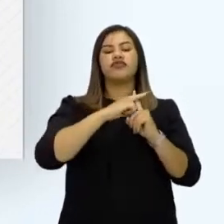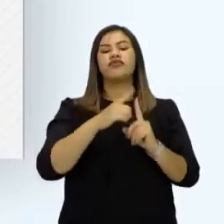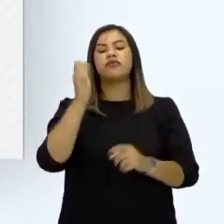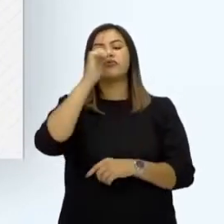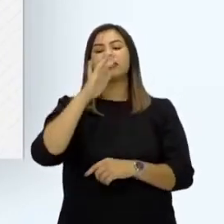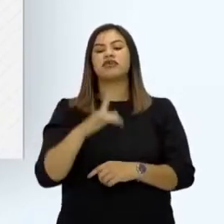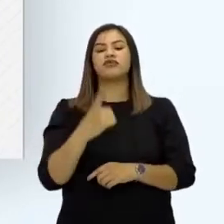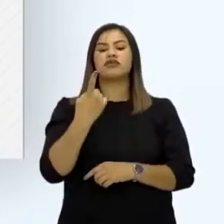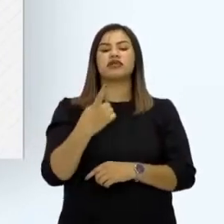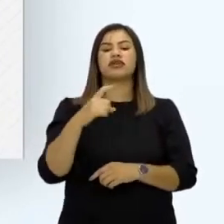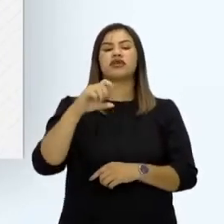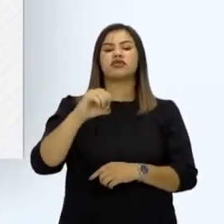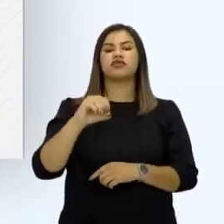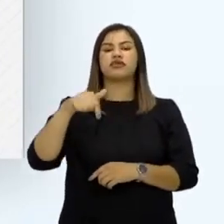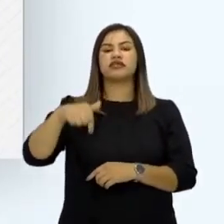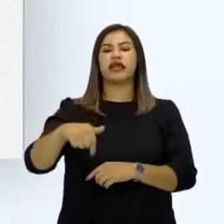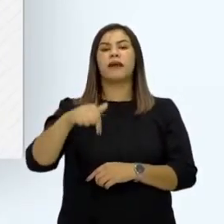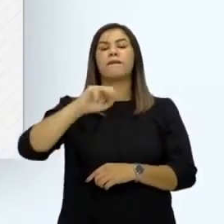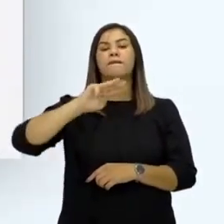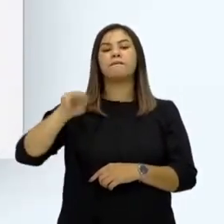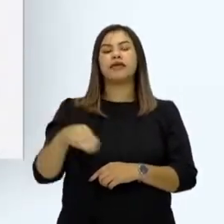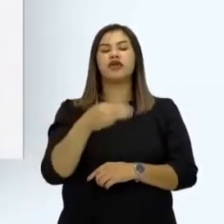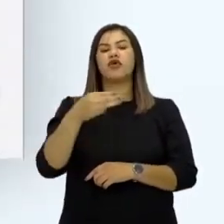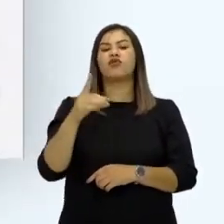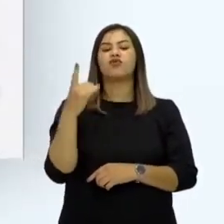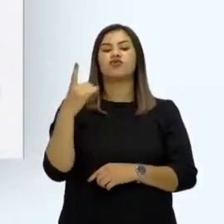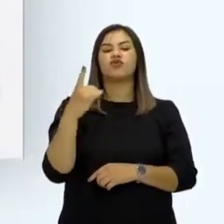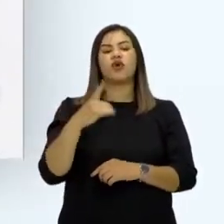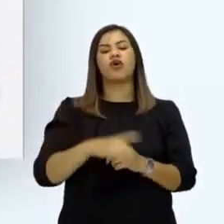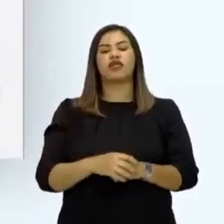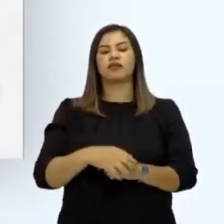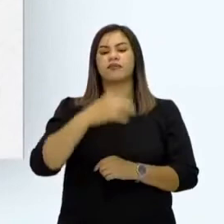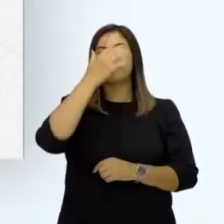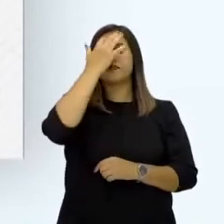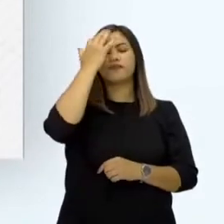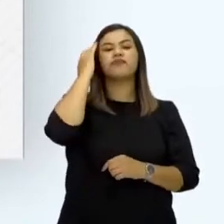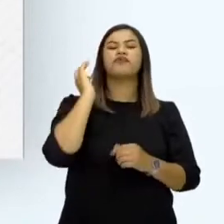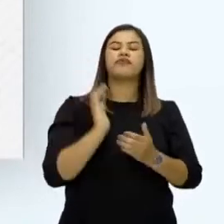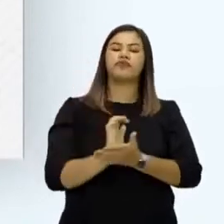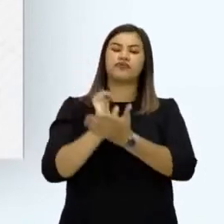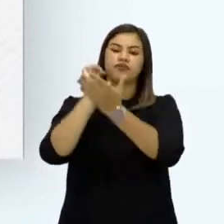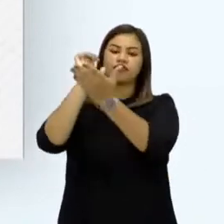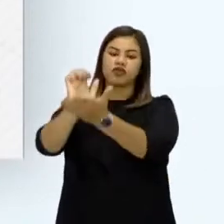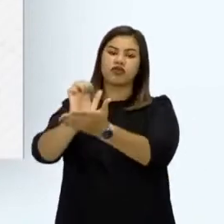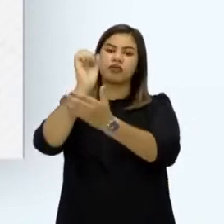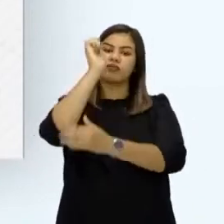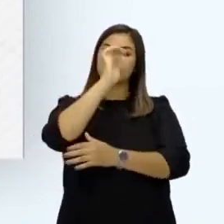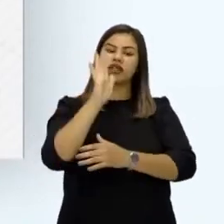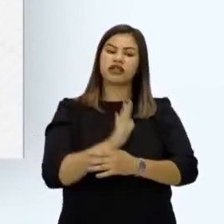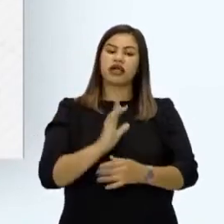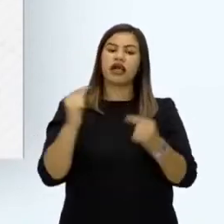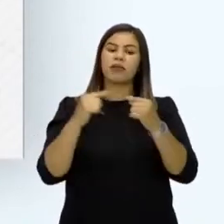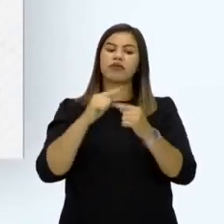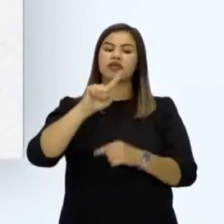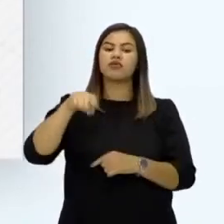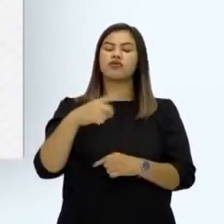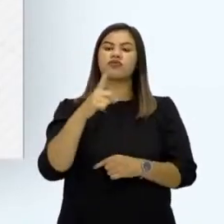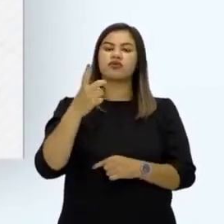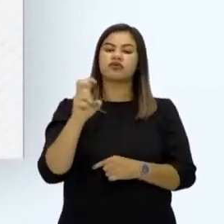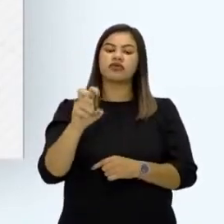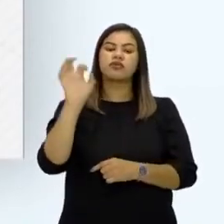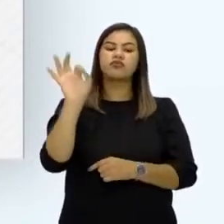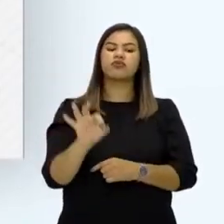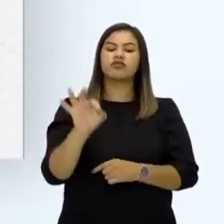107 milhões de dólares. As exportações brasileiras para os britânicos representaram 1,5